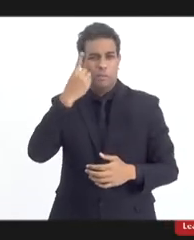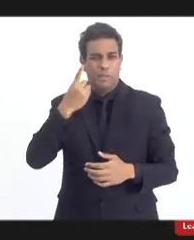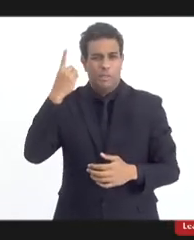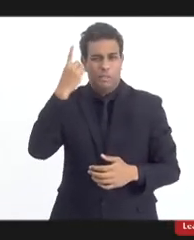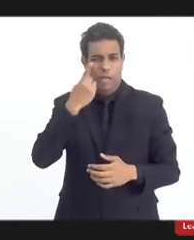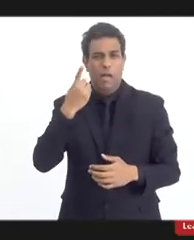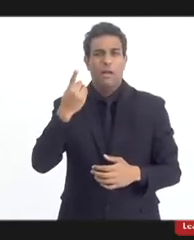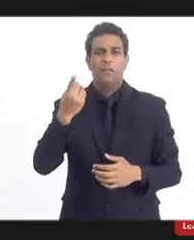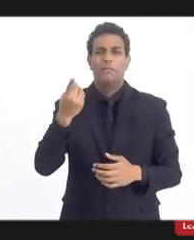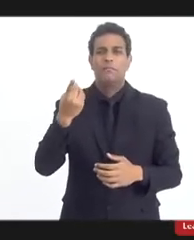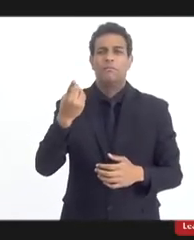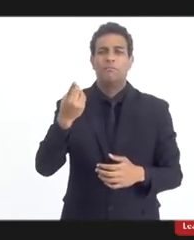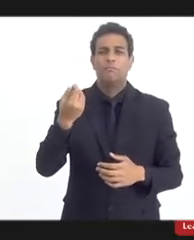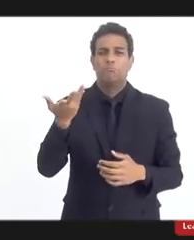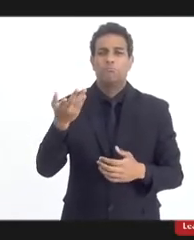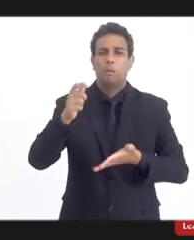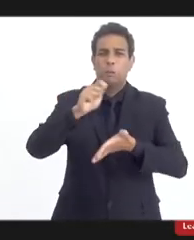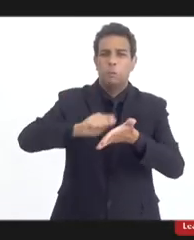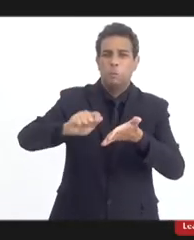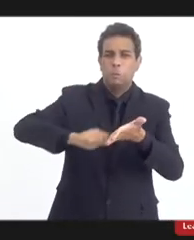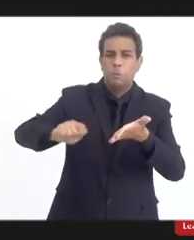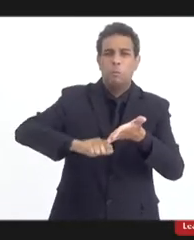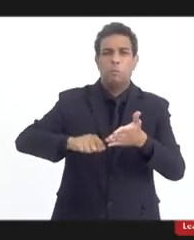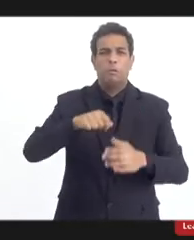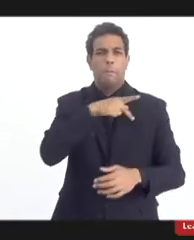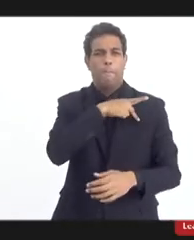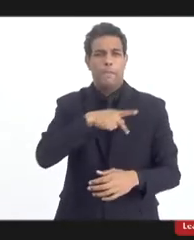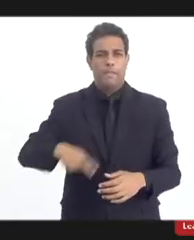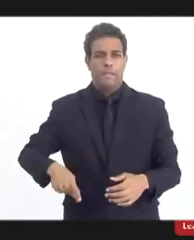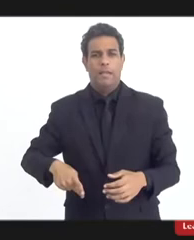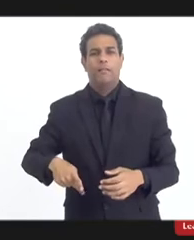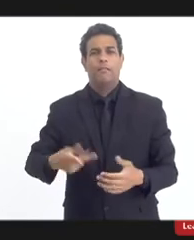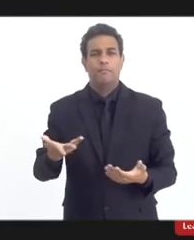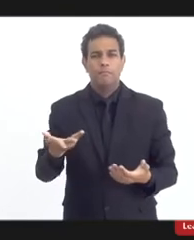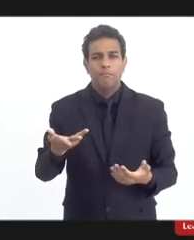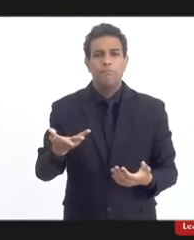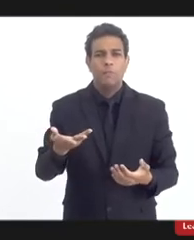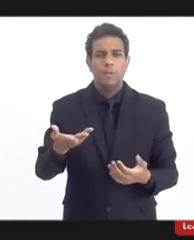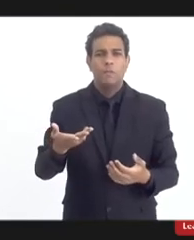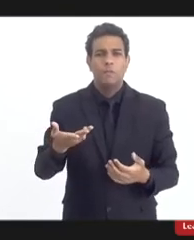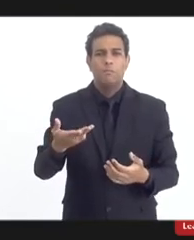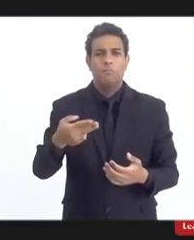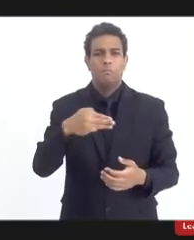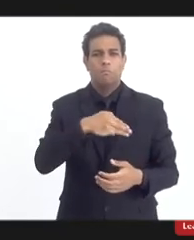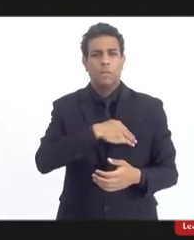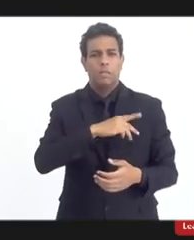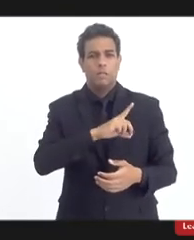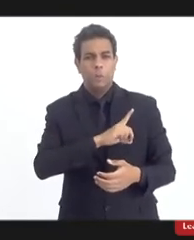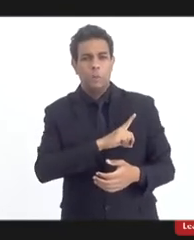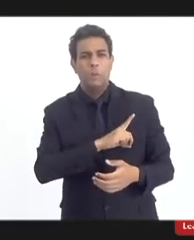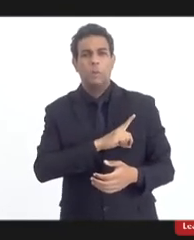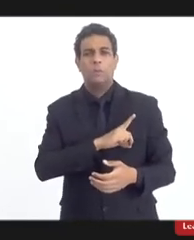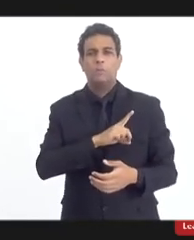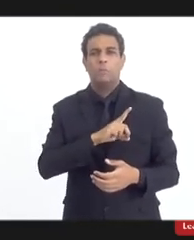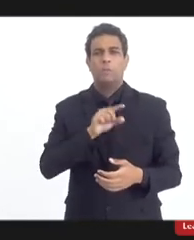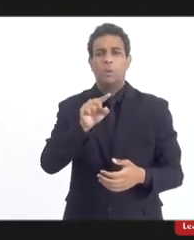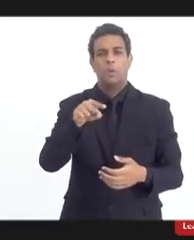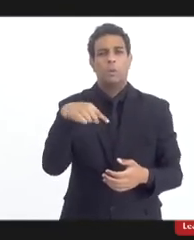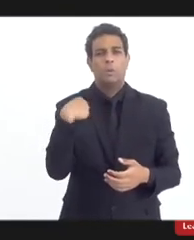relator, eminente presidenta, deputada Marta Rocha, as